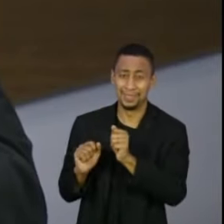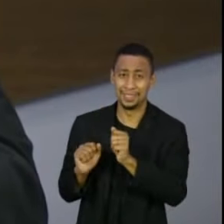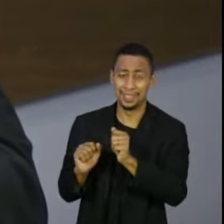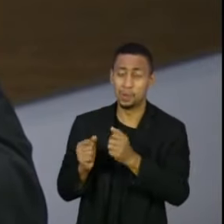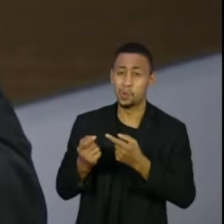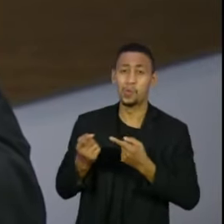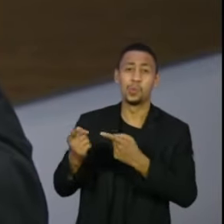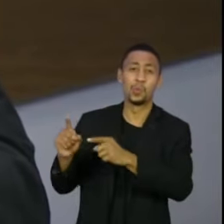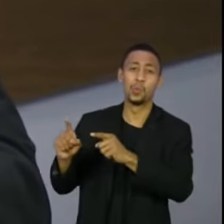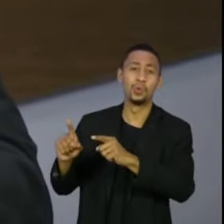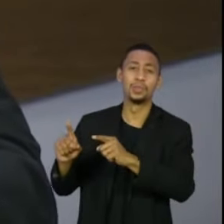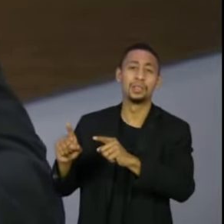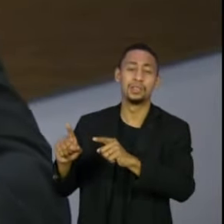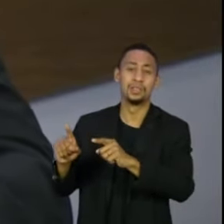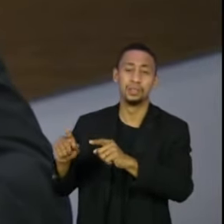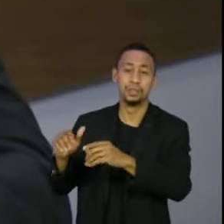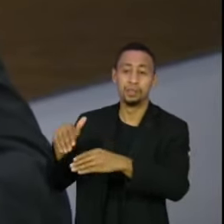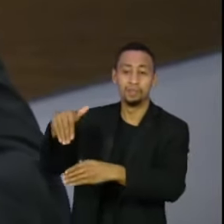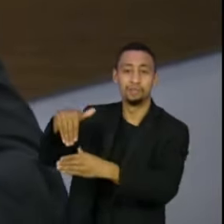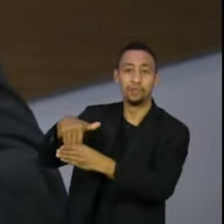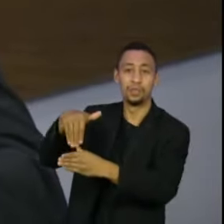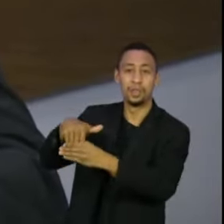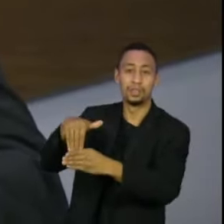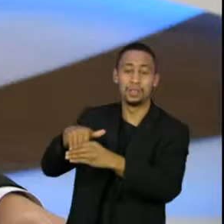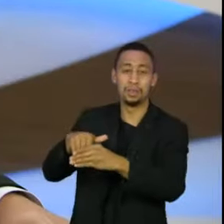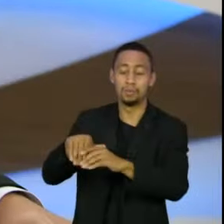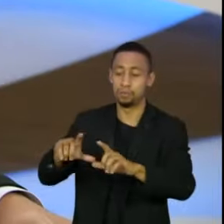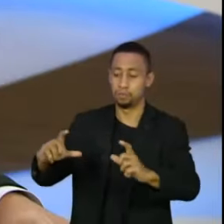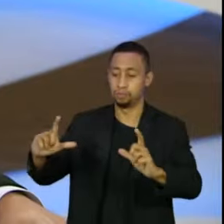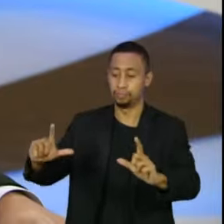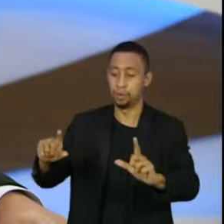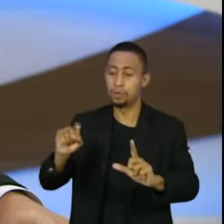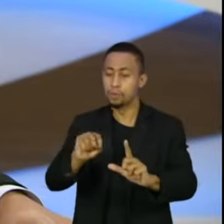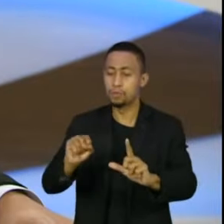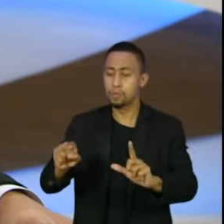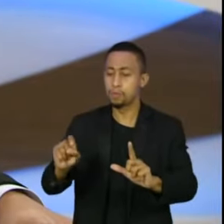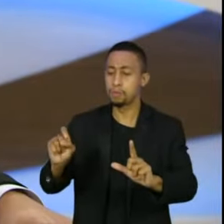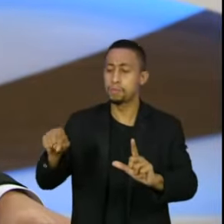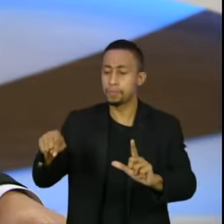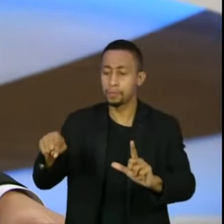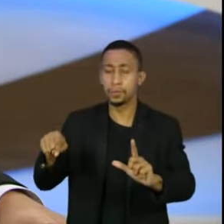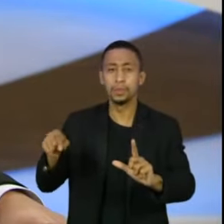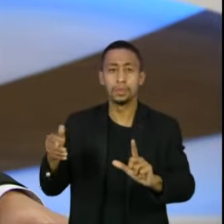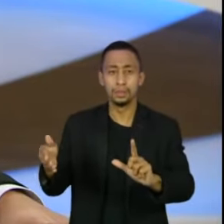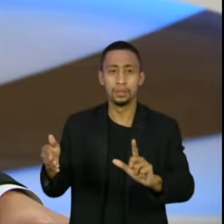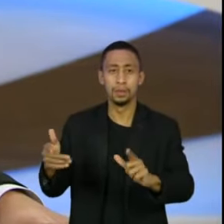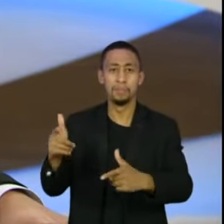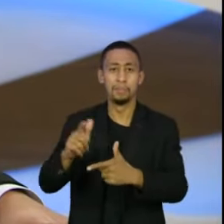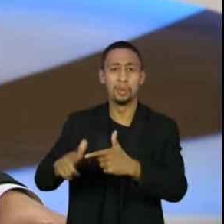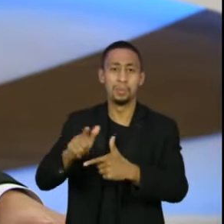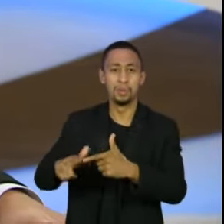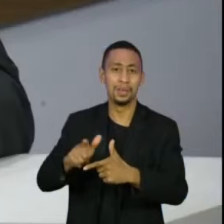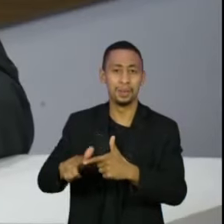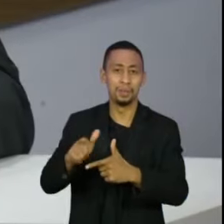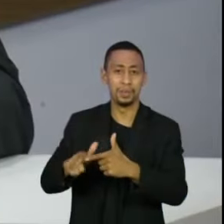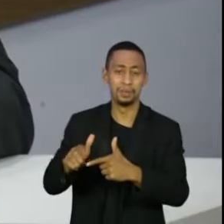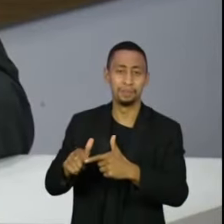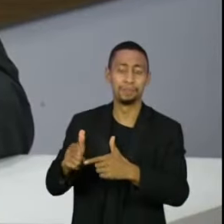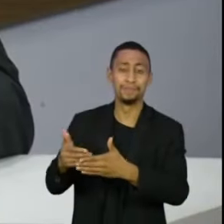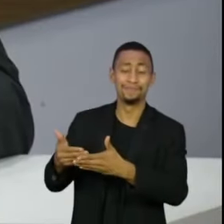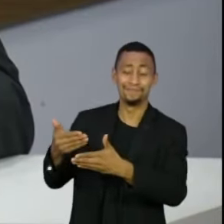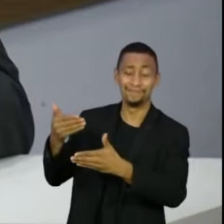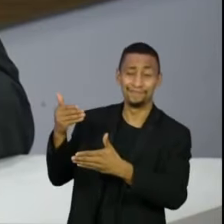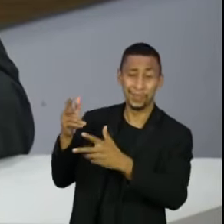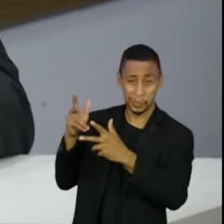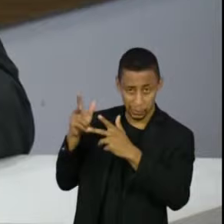de votação brasileiro, sistema de votação eletrônico. Recentemente ele disse que podemos ter problemas no Brasil semelhantes ao que foram vistos nos